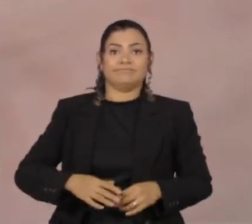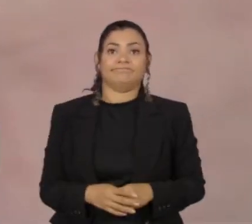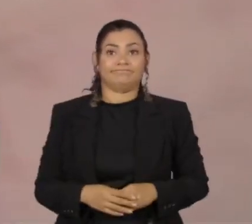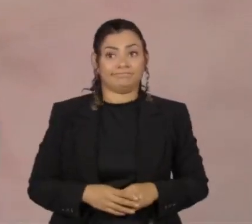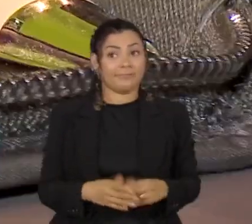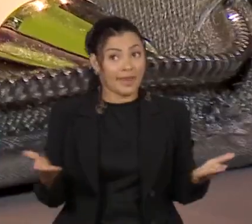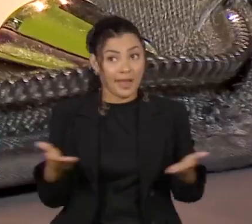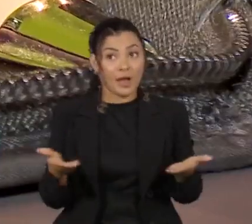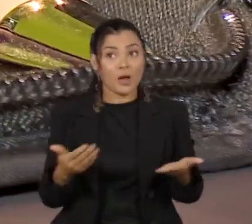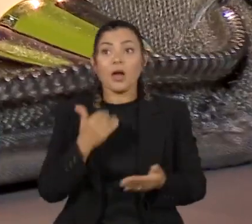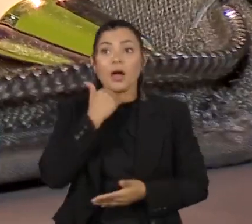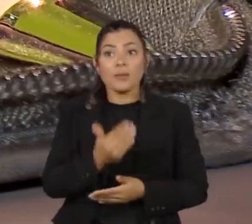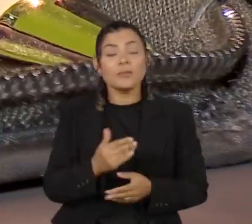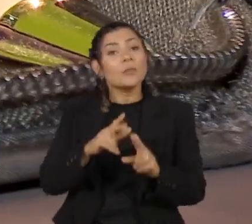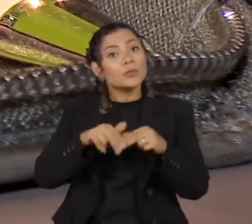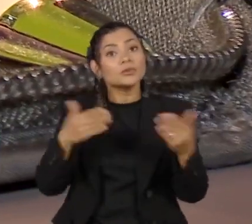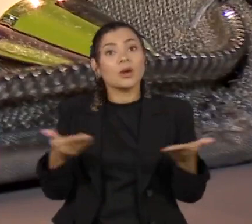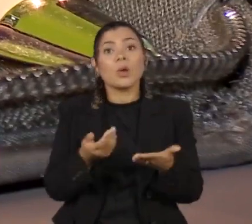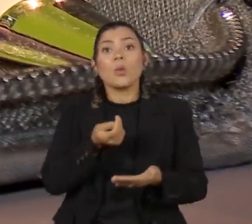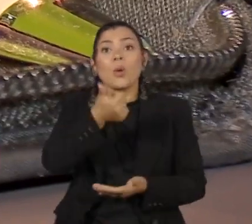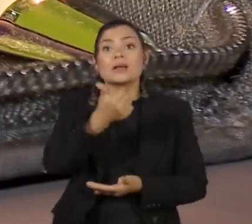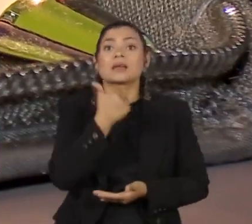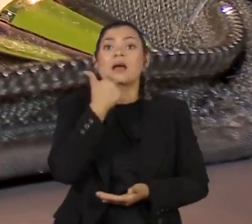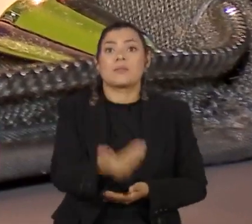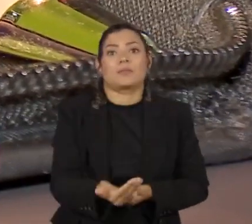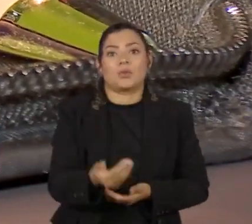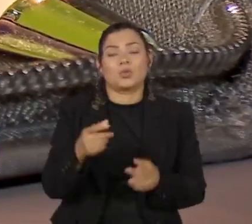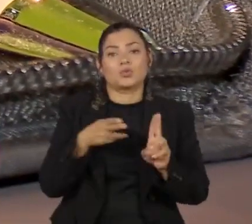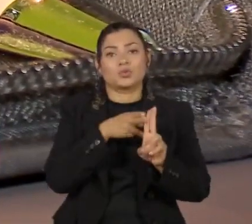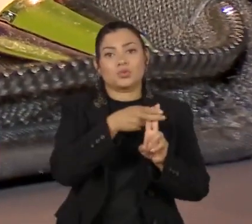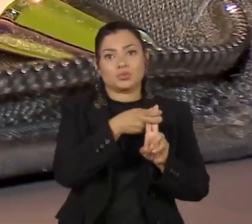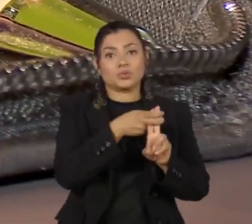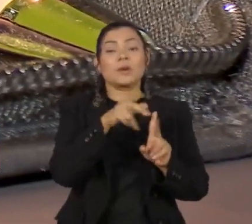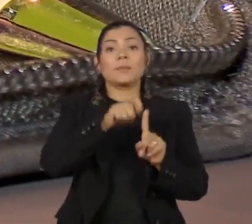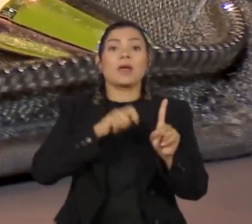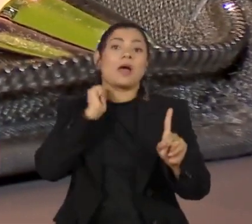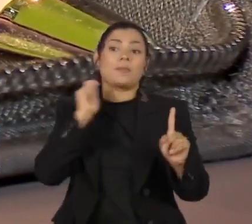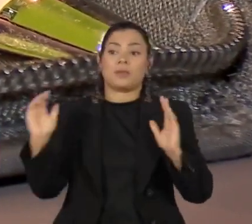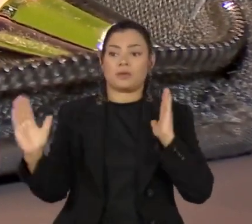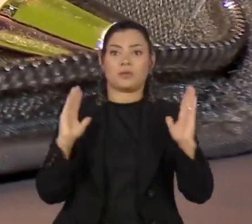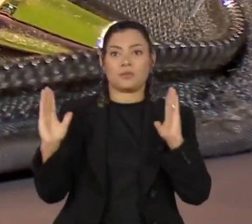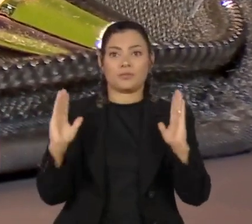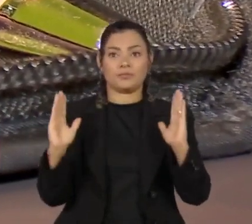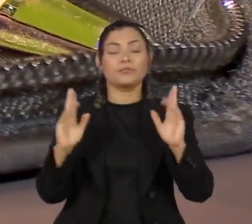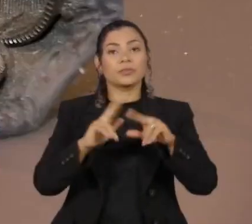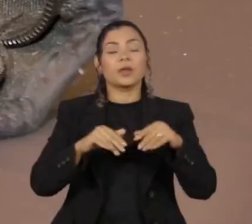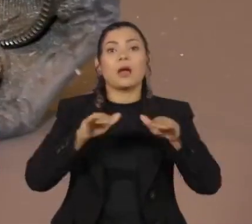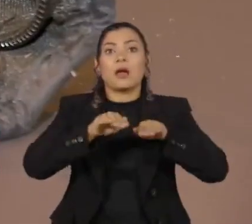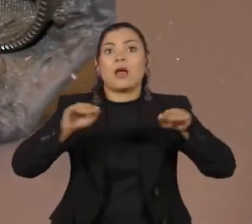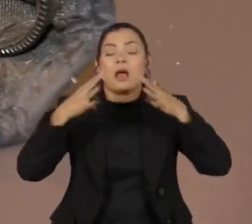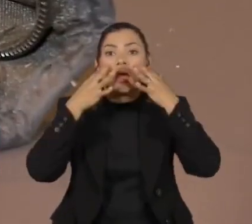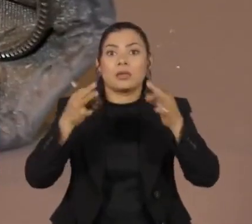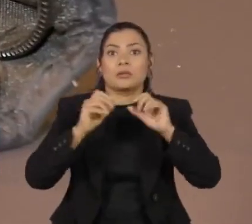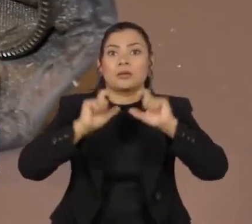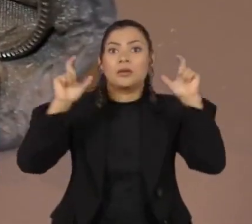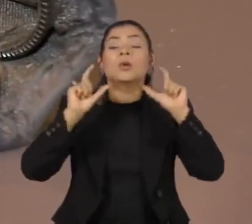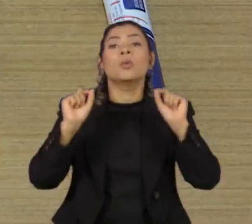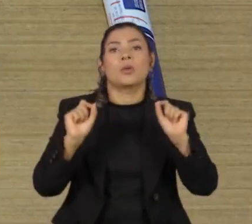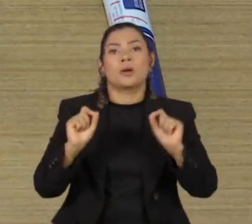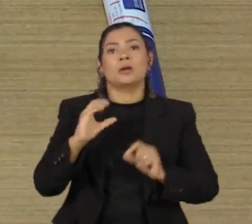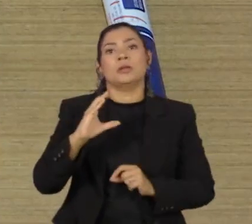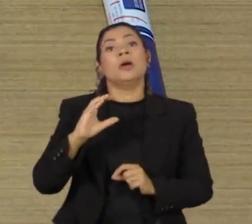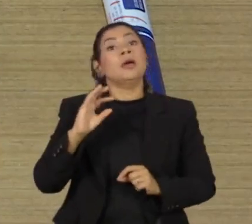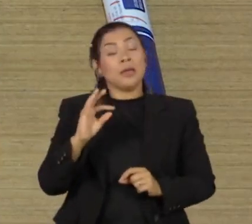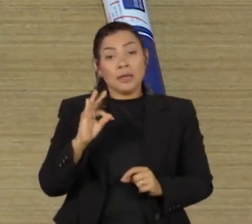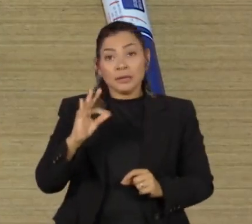que agora corre risco de desabastecimento no SUS, já a partir de abril. O alerta é do Tribunal de Contas da União. Os